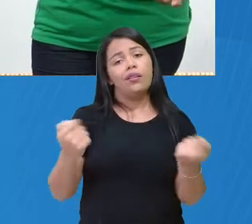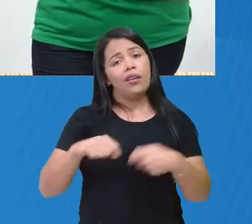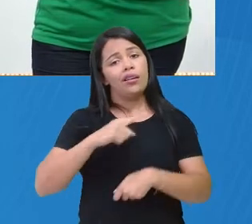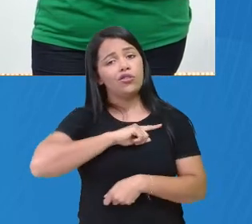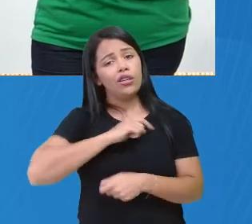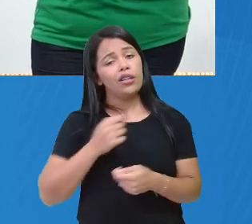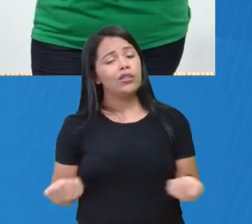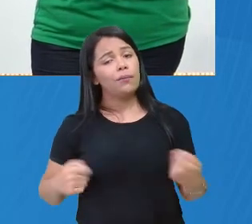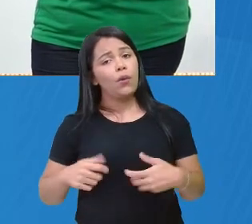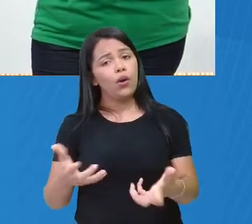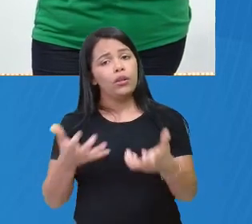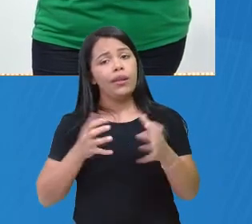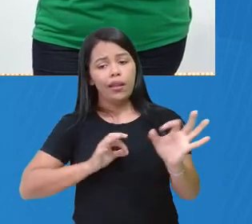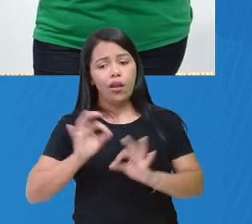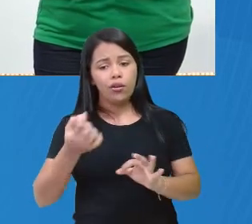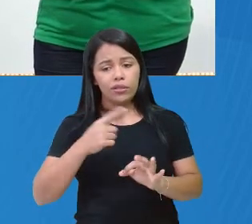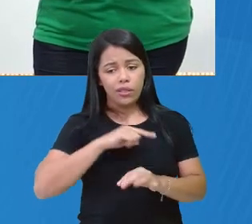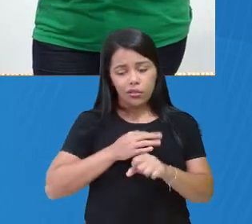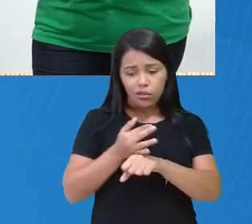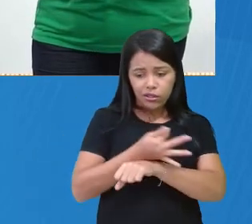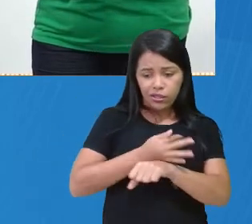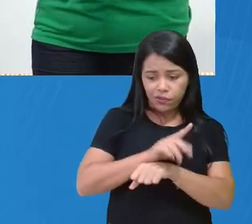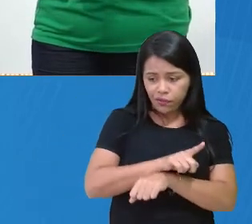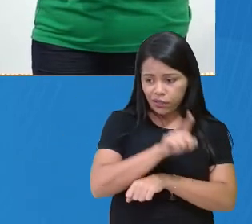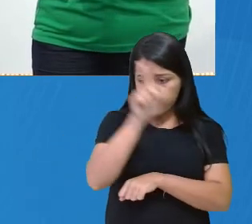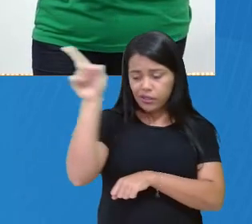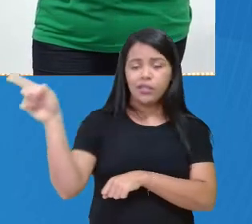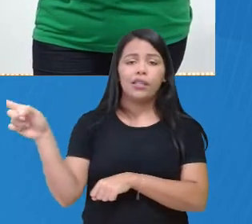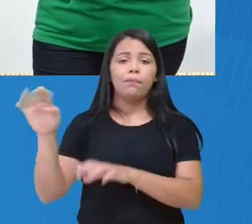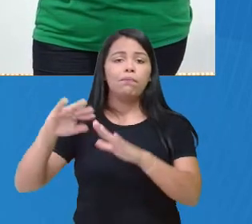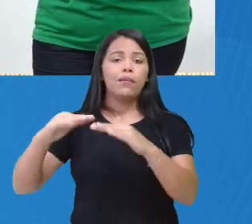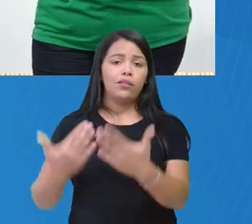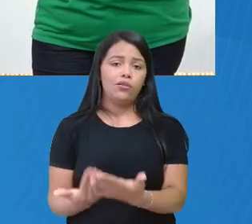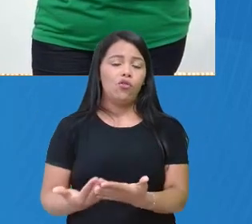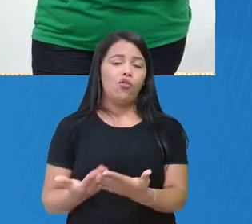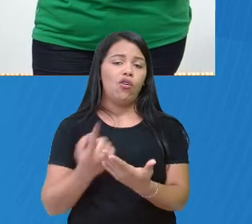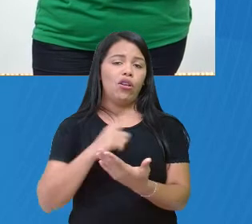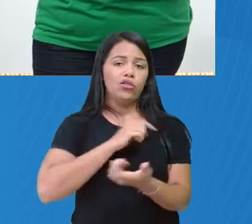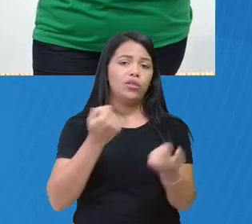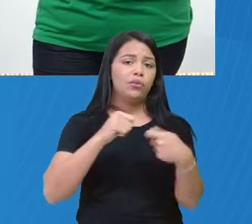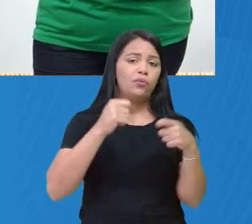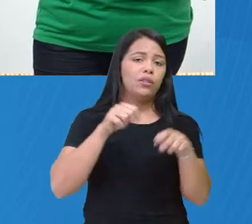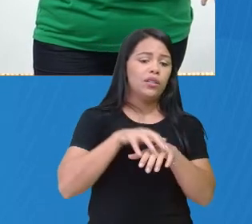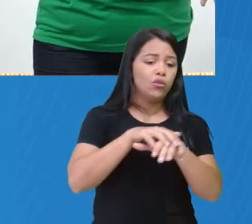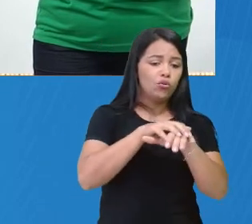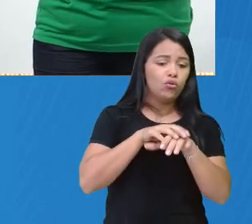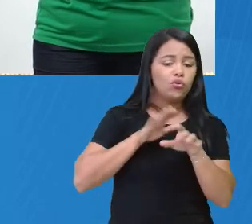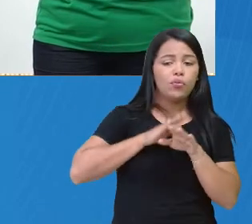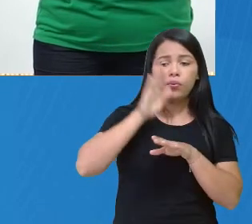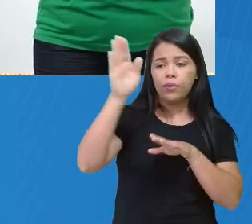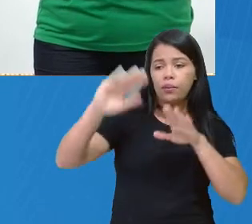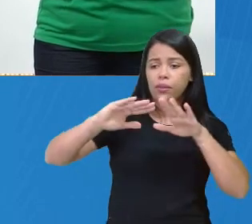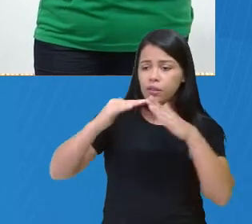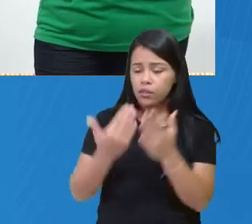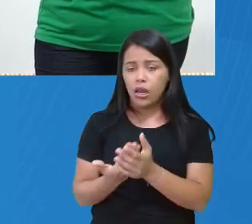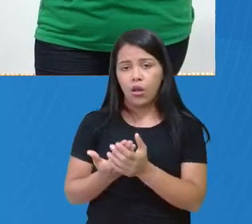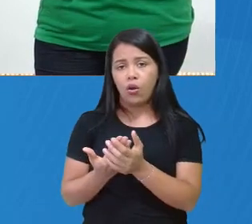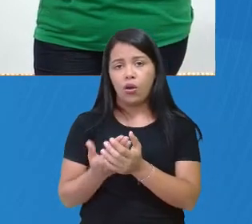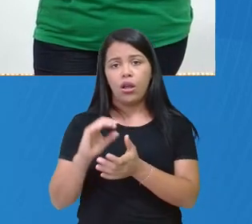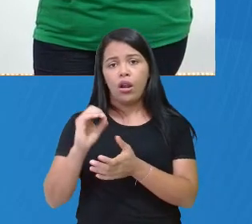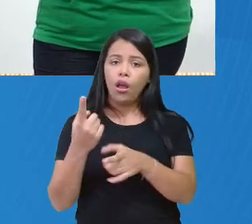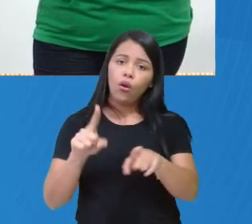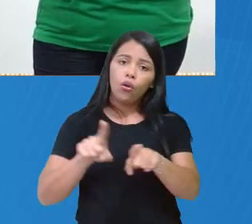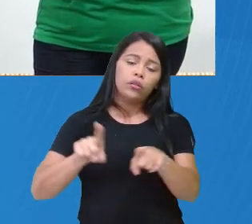as nossas férias ou ir para a escola. Muitas vezes a gente precisa de um transporte para ir para a escola ou até